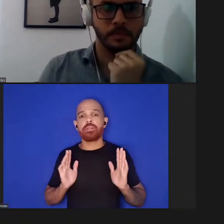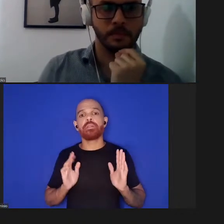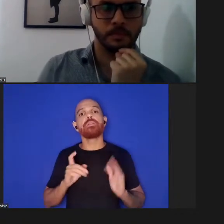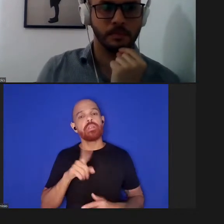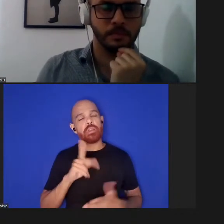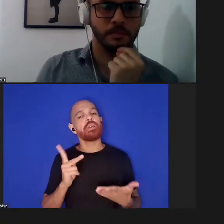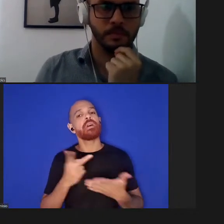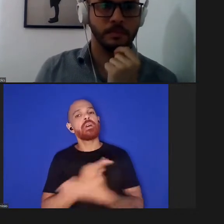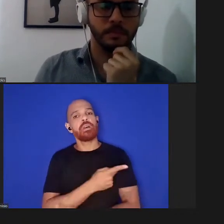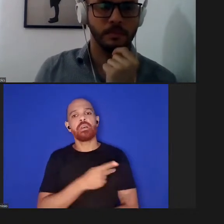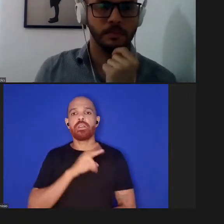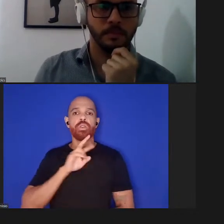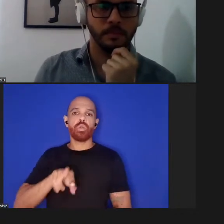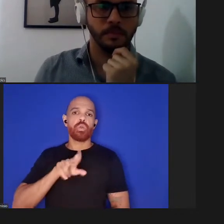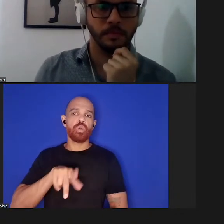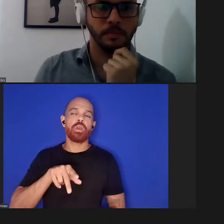não foi